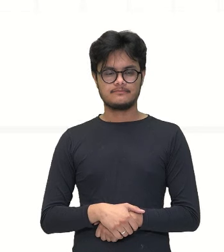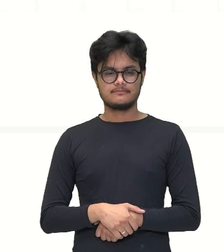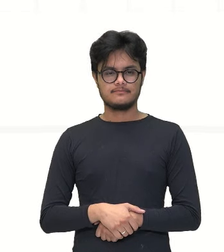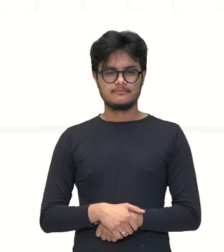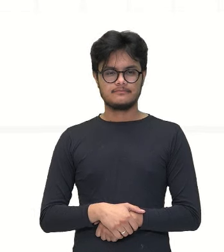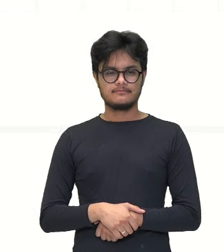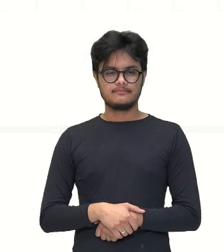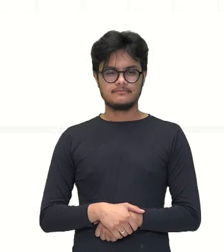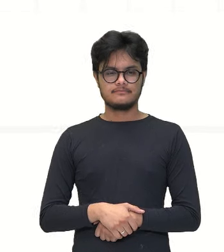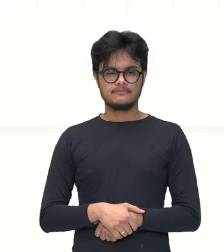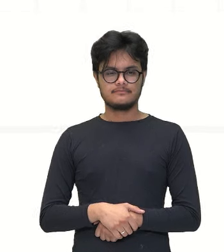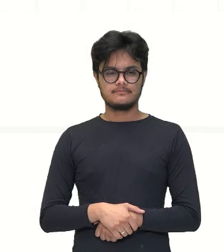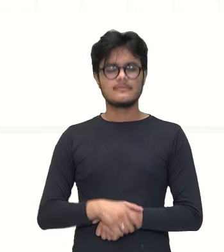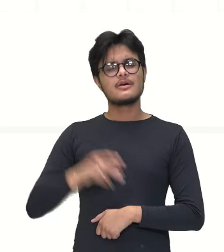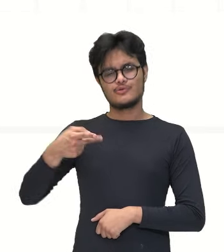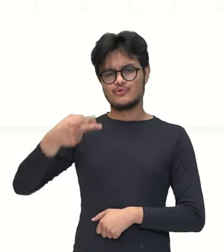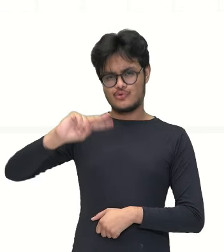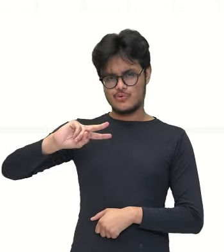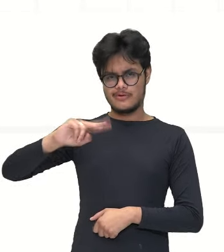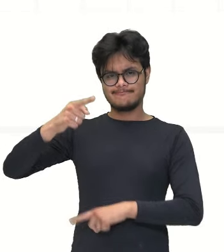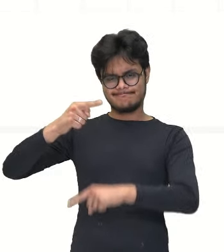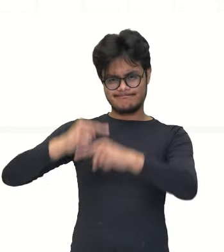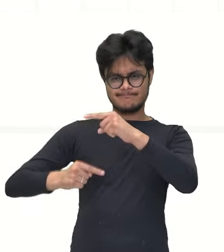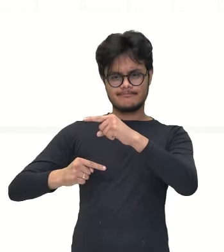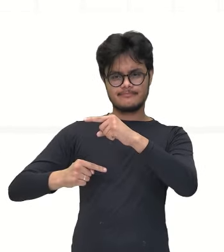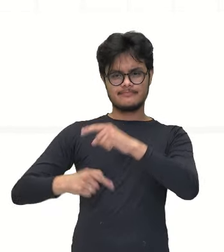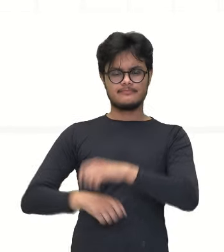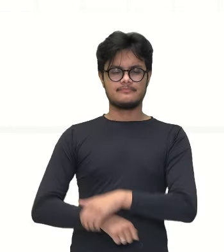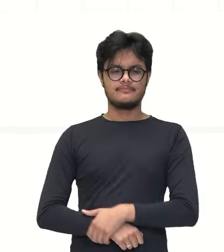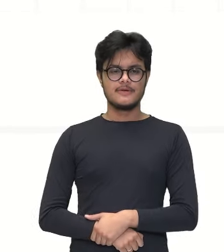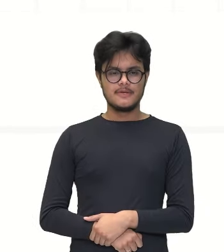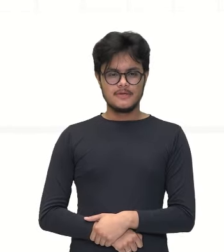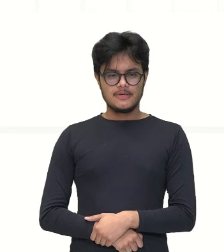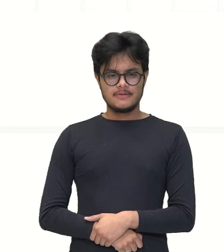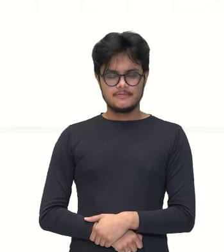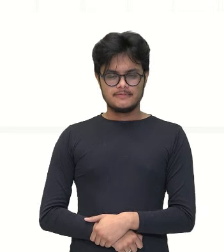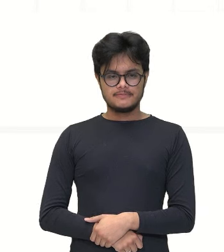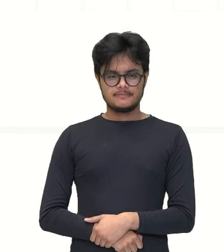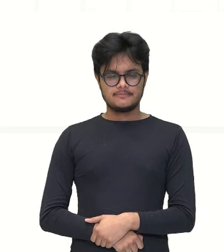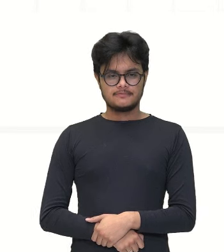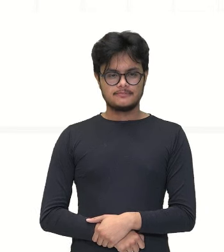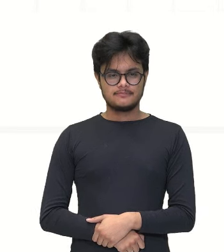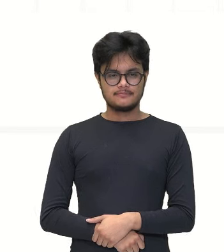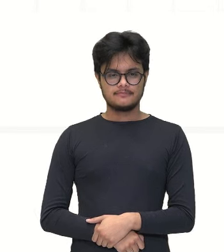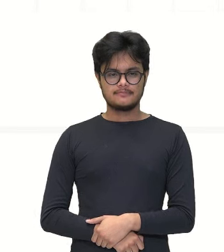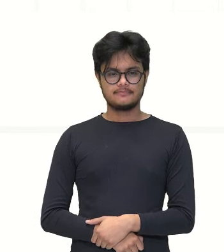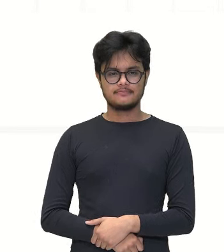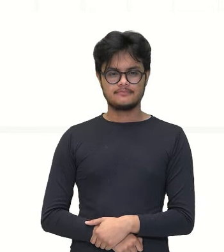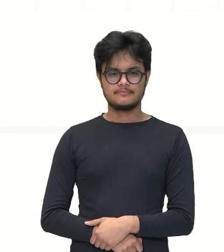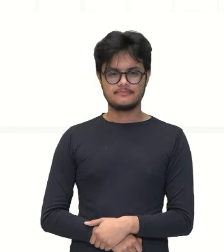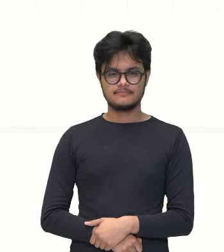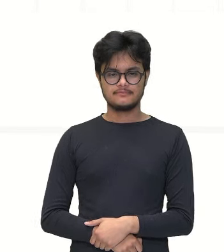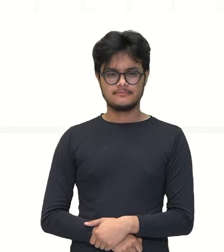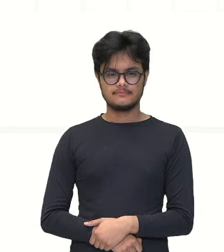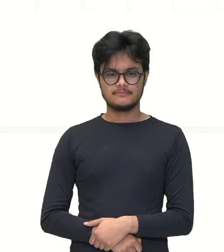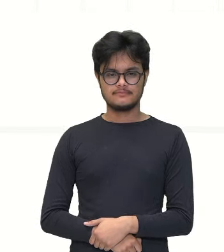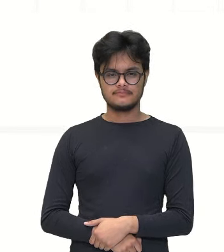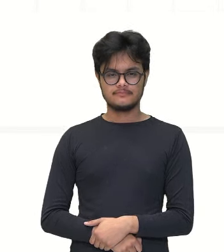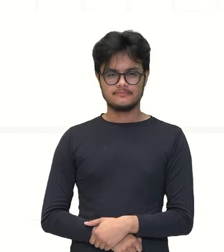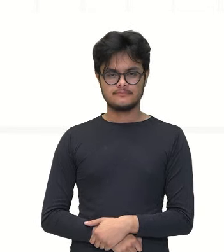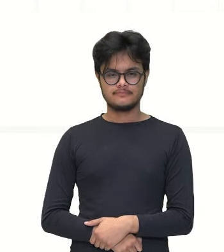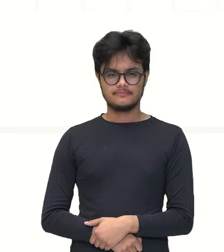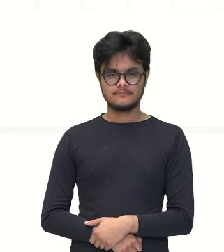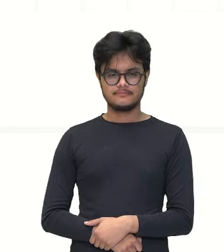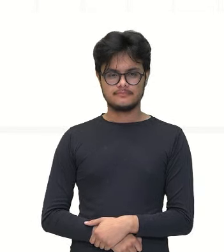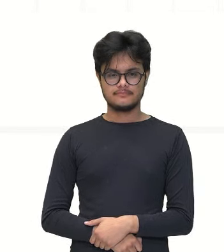contrário, vai ficar o inverso, né? Três sobre quatro. Aí, todo o restante, a gente faz a mesma coisa, repete